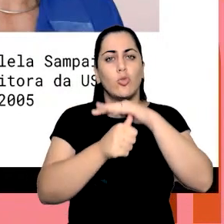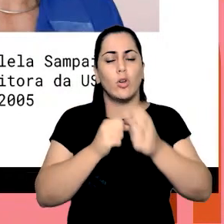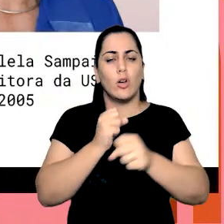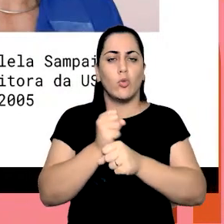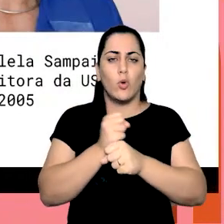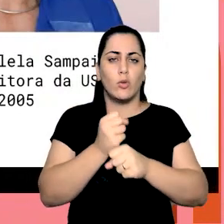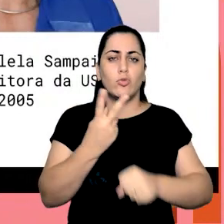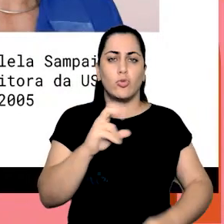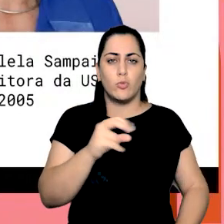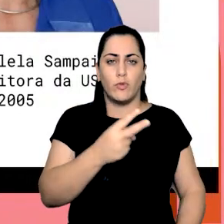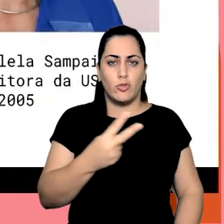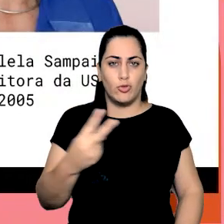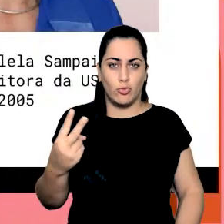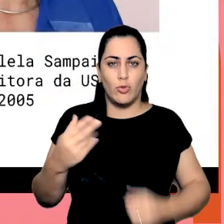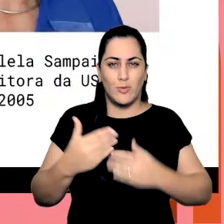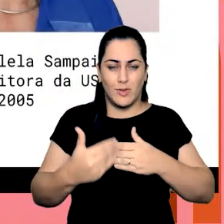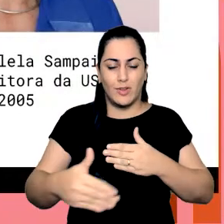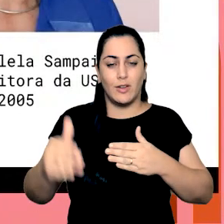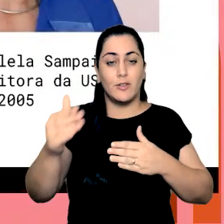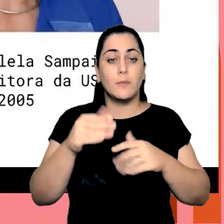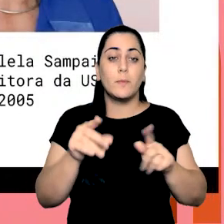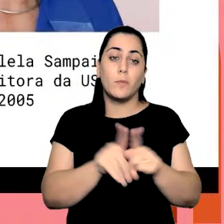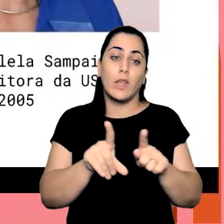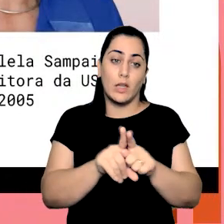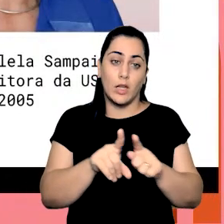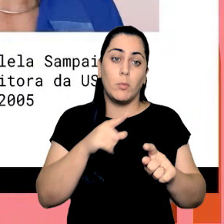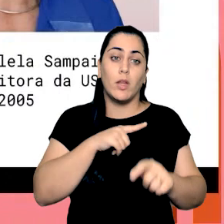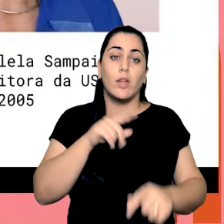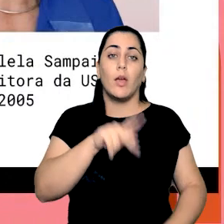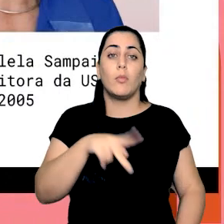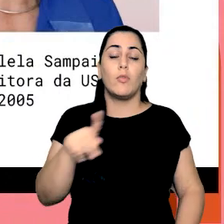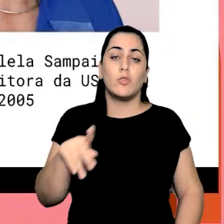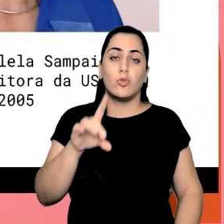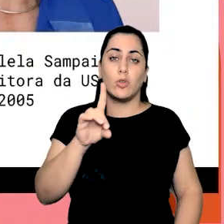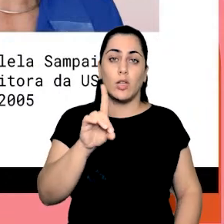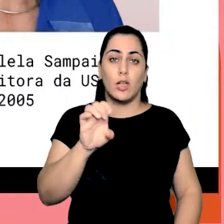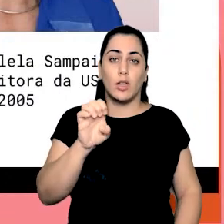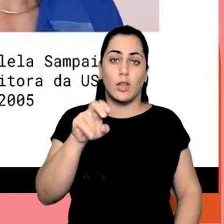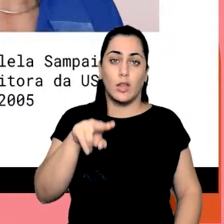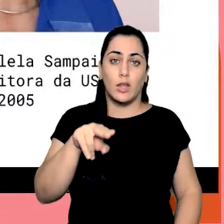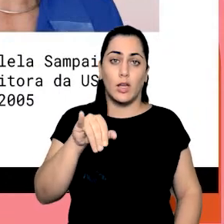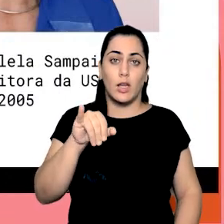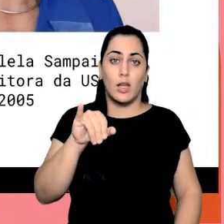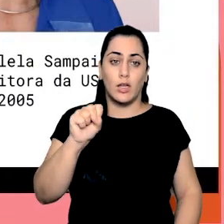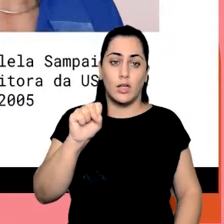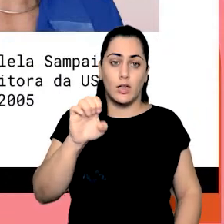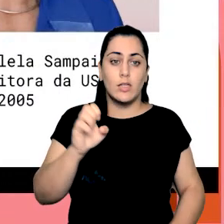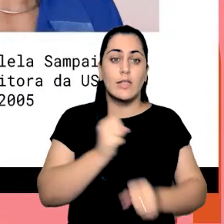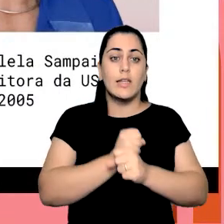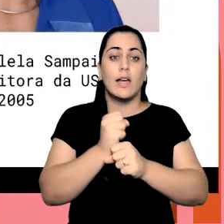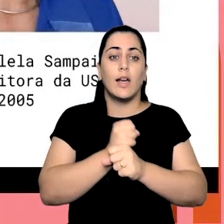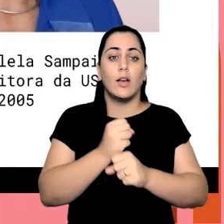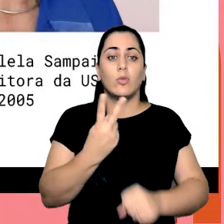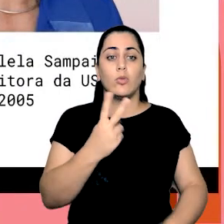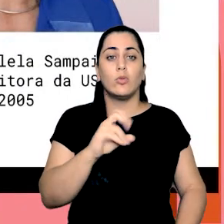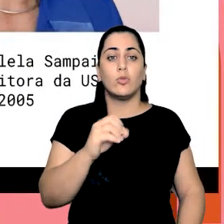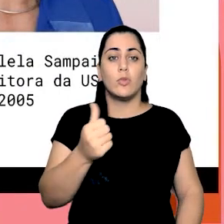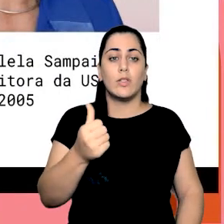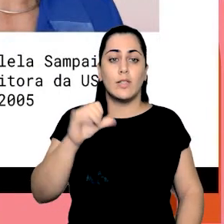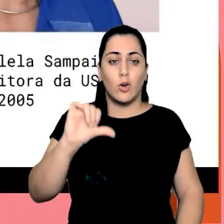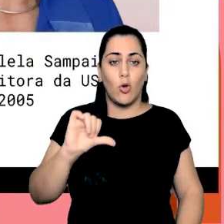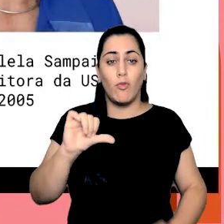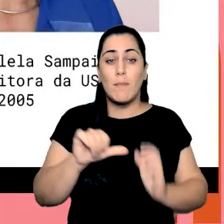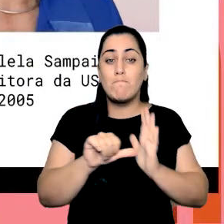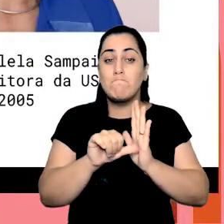de 2022 pra frente. E também temos o caso da professora Denise Pires de Carvalho, que em 2019 foi a primeira reitora da